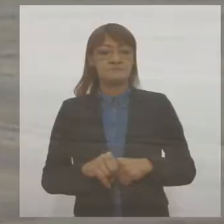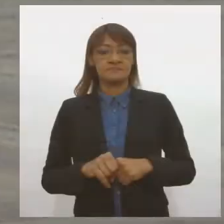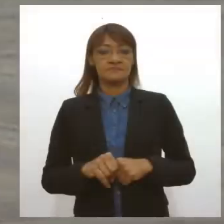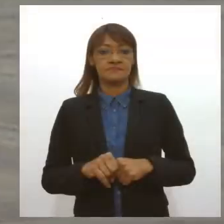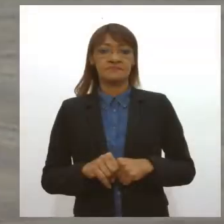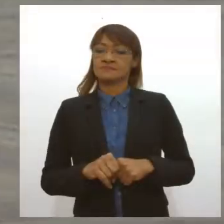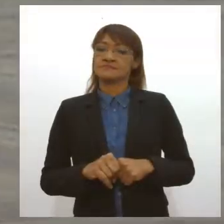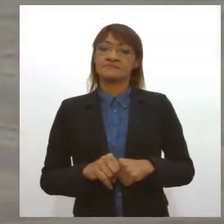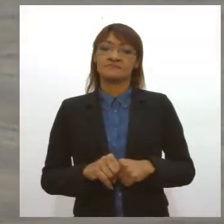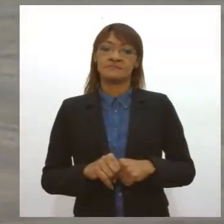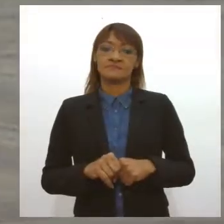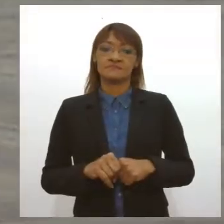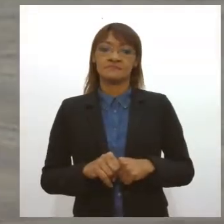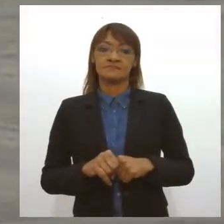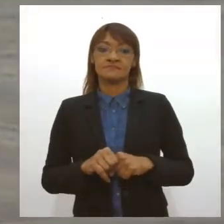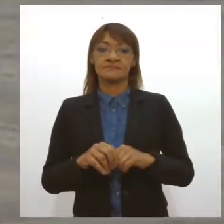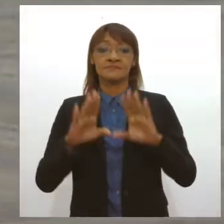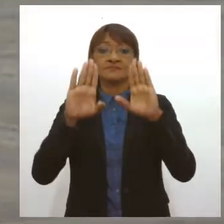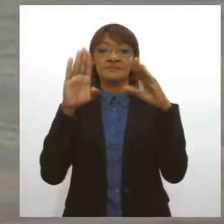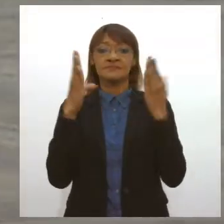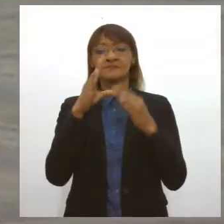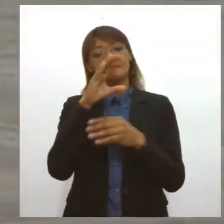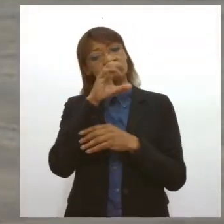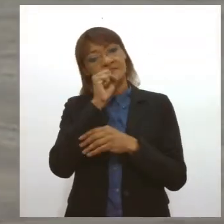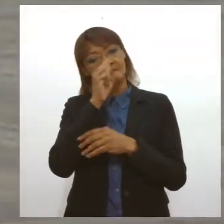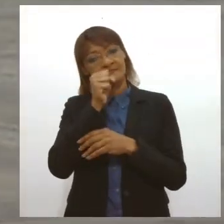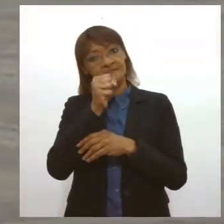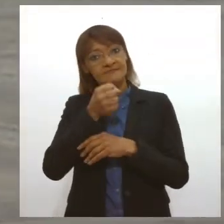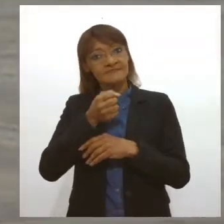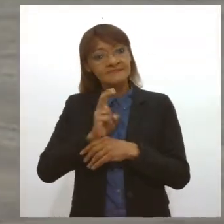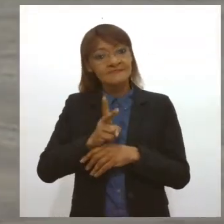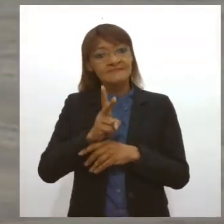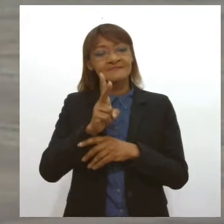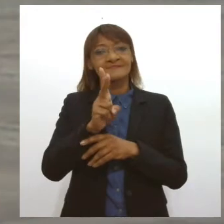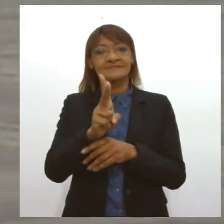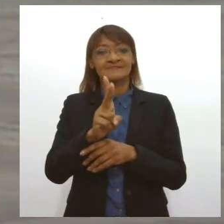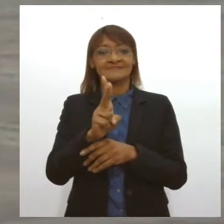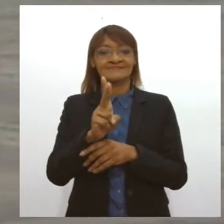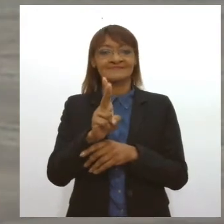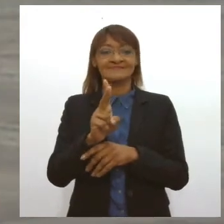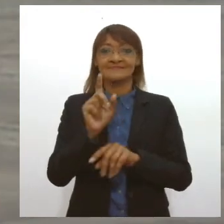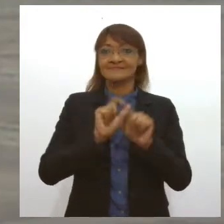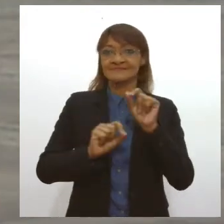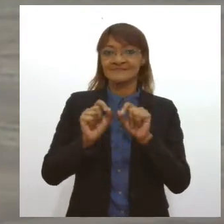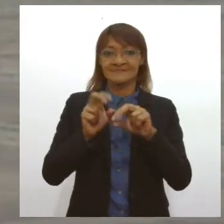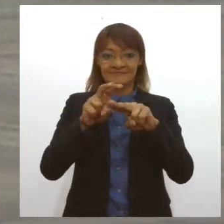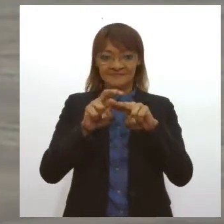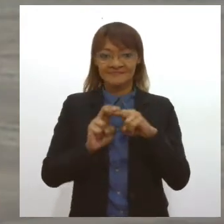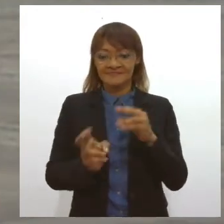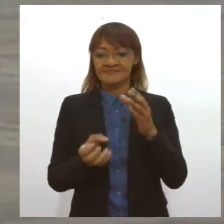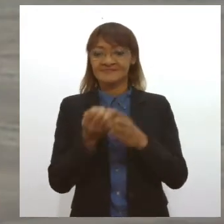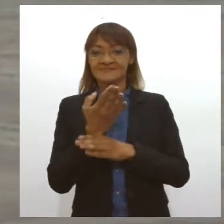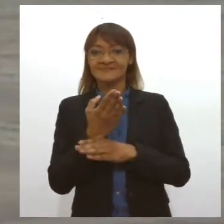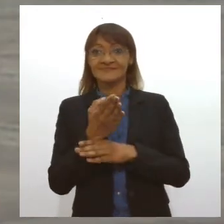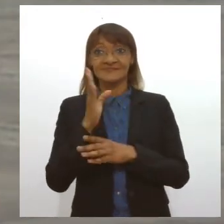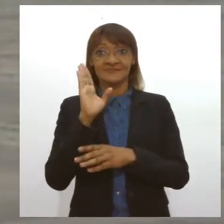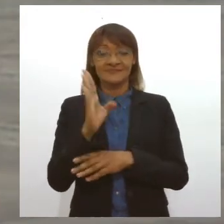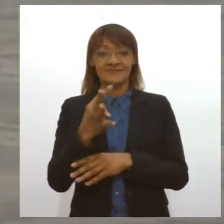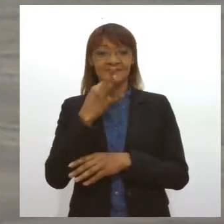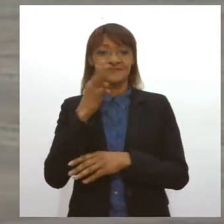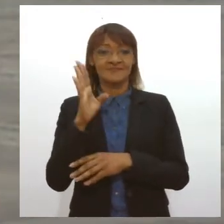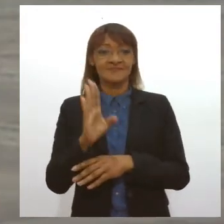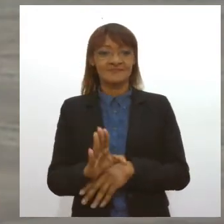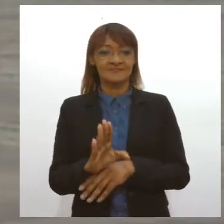A Cidade Laranjeira sempre foi o berço de grandes artistas, poetas e escritores. E é por essa razão que ficou conhecida como